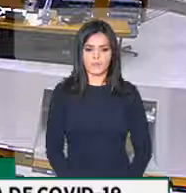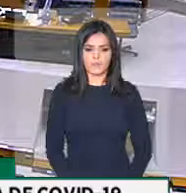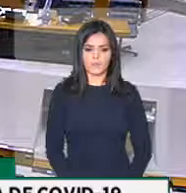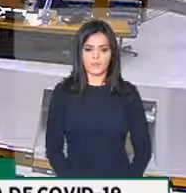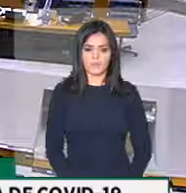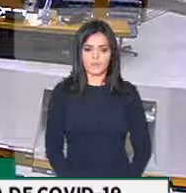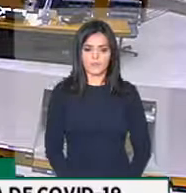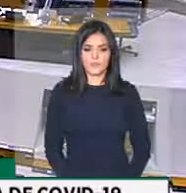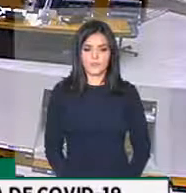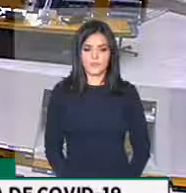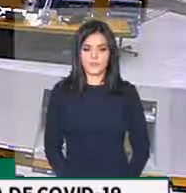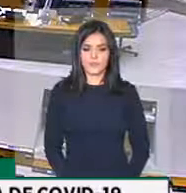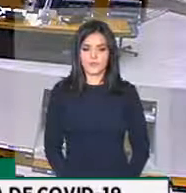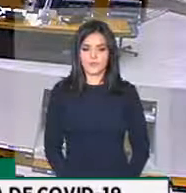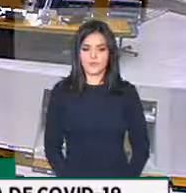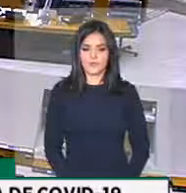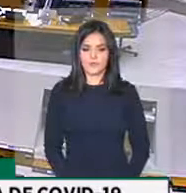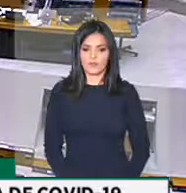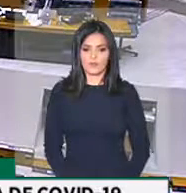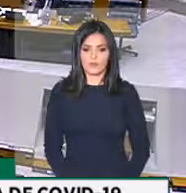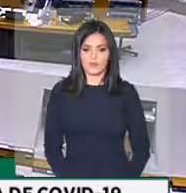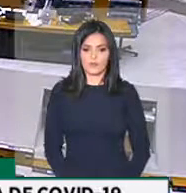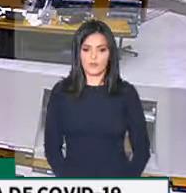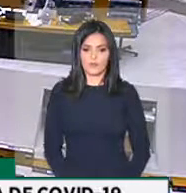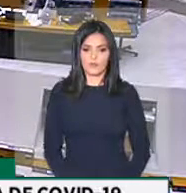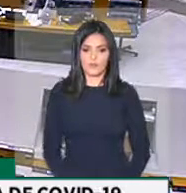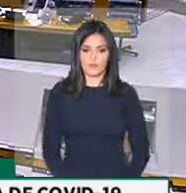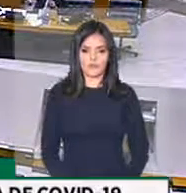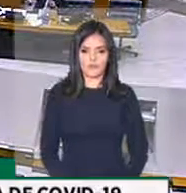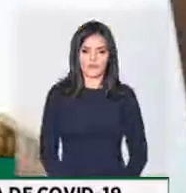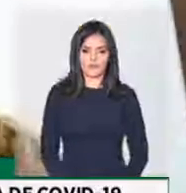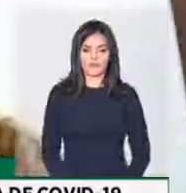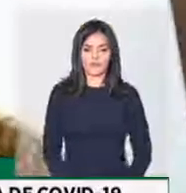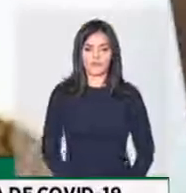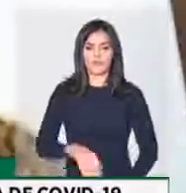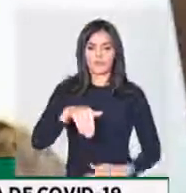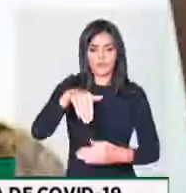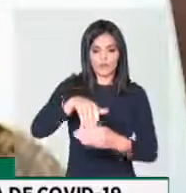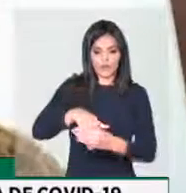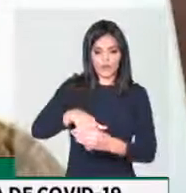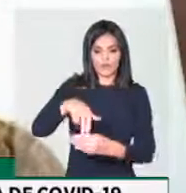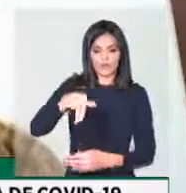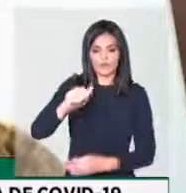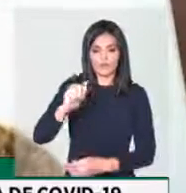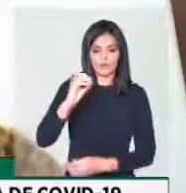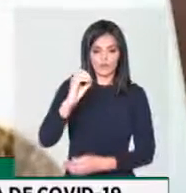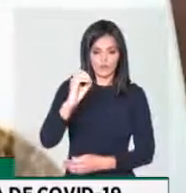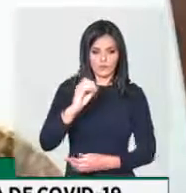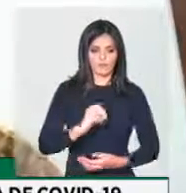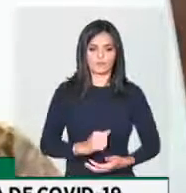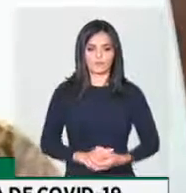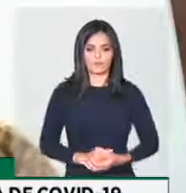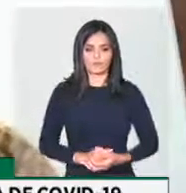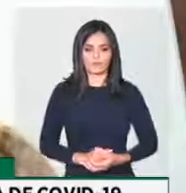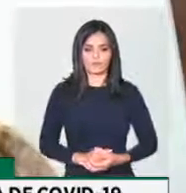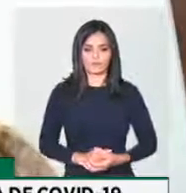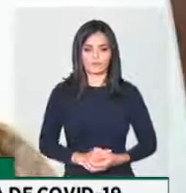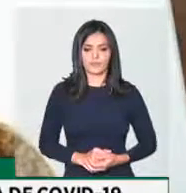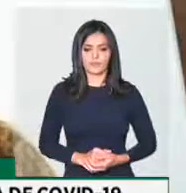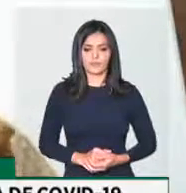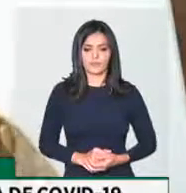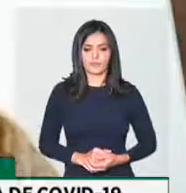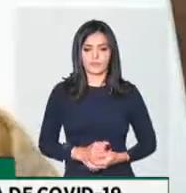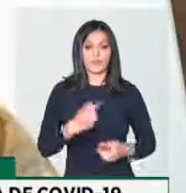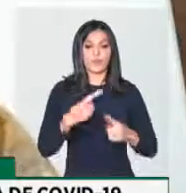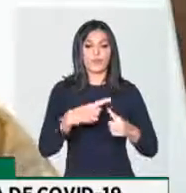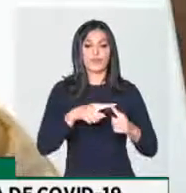Senhor presidente, senhores deputados e deputadas, o PSD vota não, porque trata-se de retirar, de suprimir